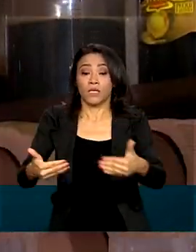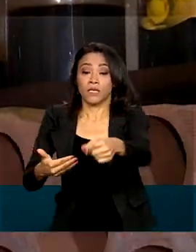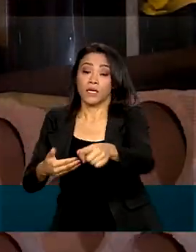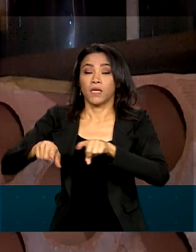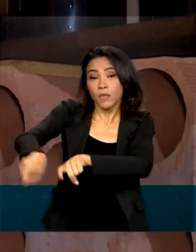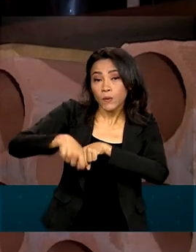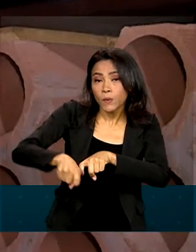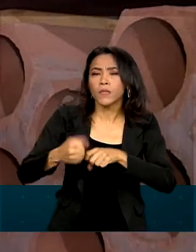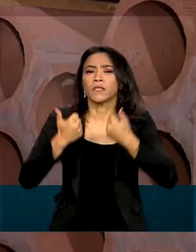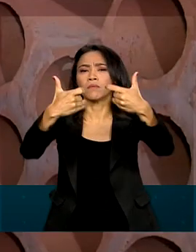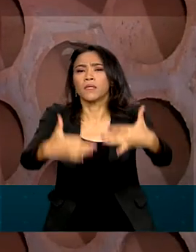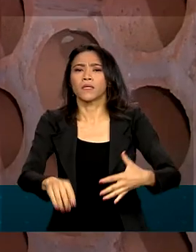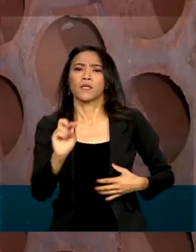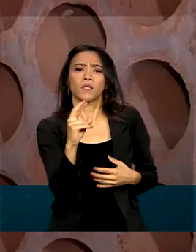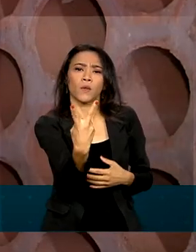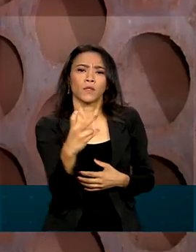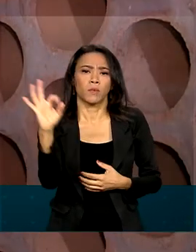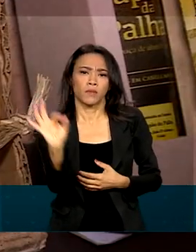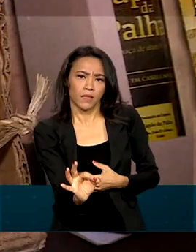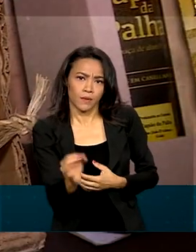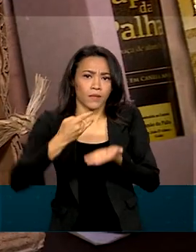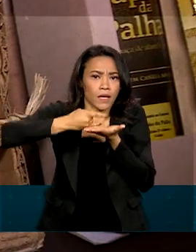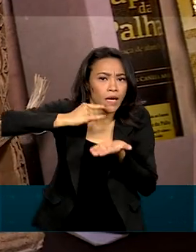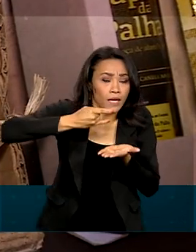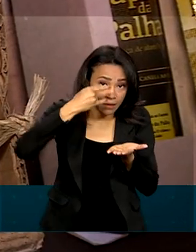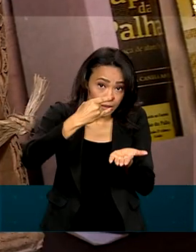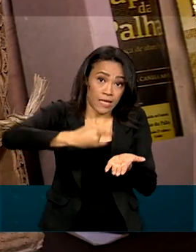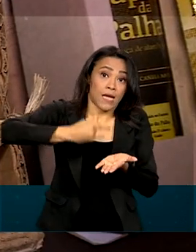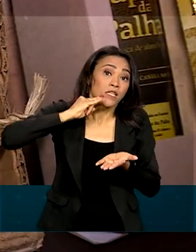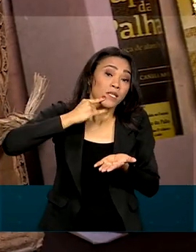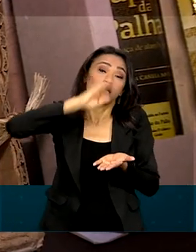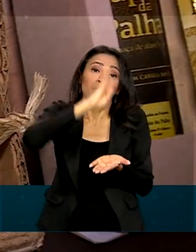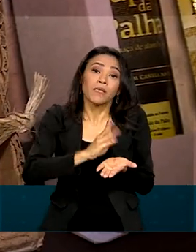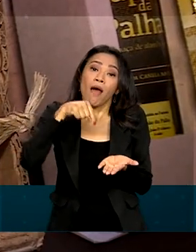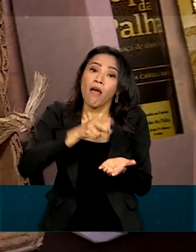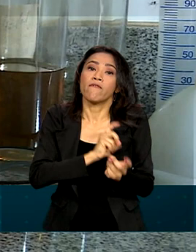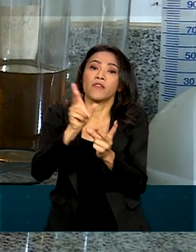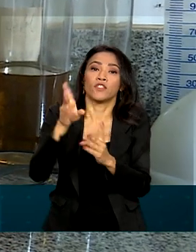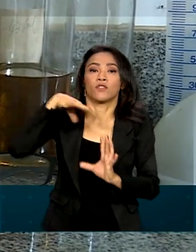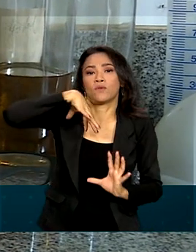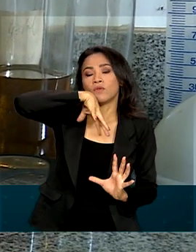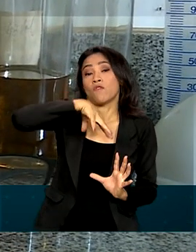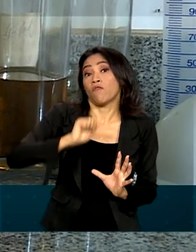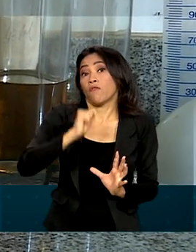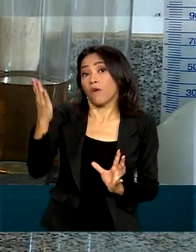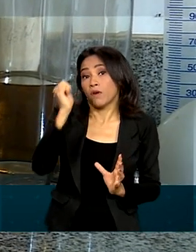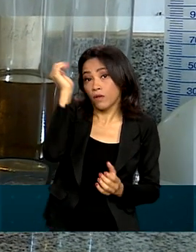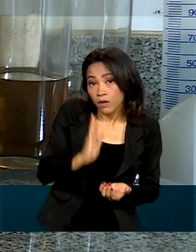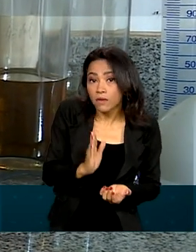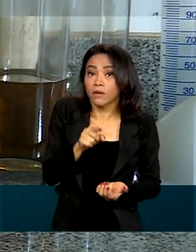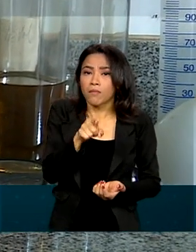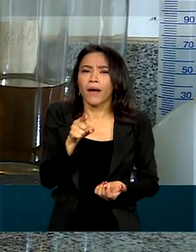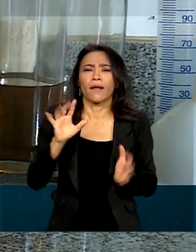apenas 2% da cachaça brasileira é vendida nos mercados internacionais. Para ajudar a tornar o produto